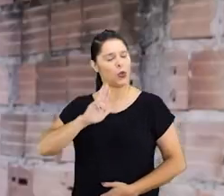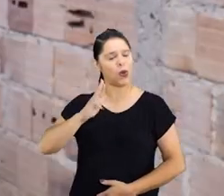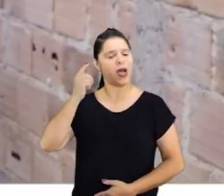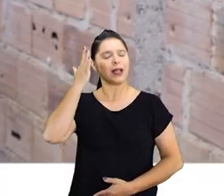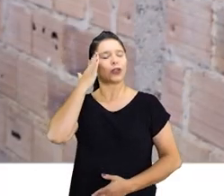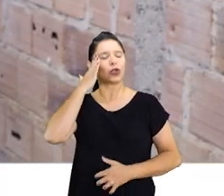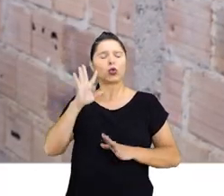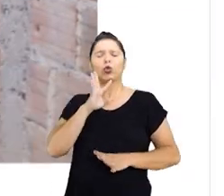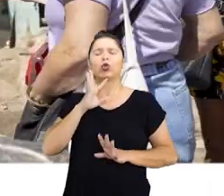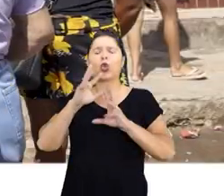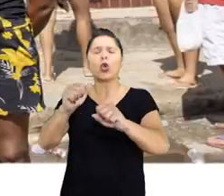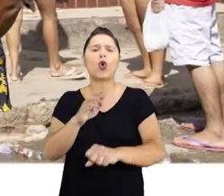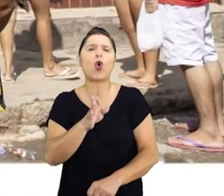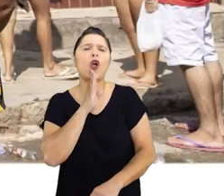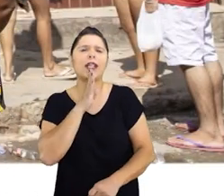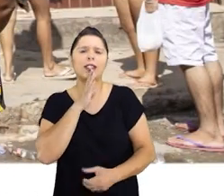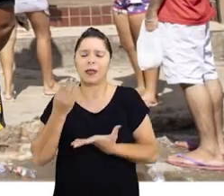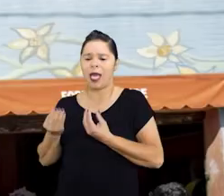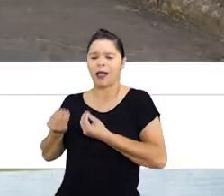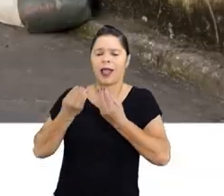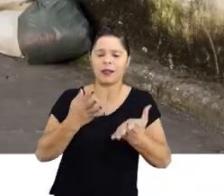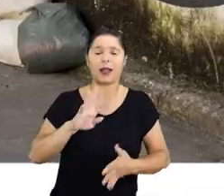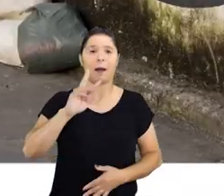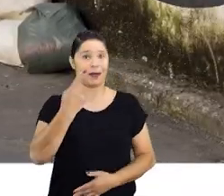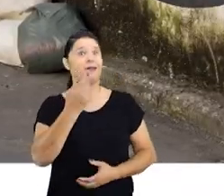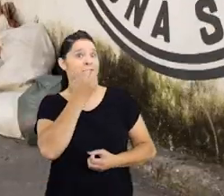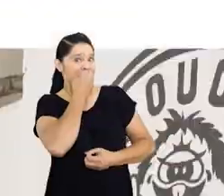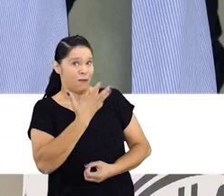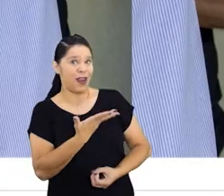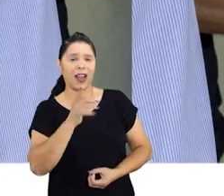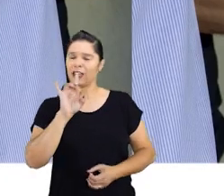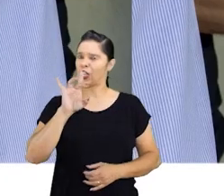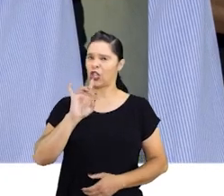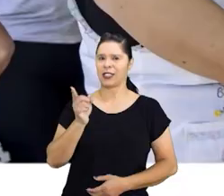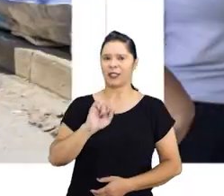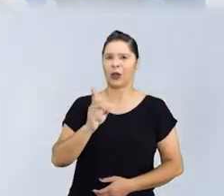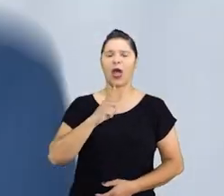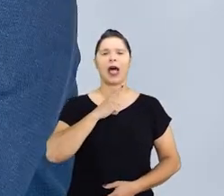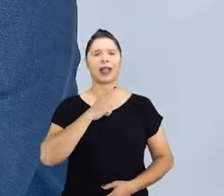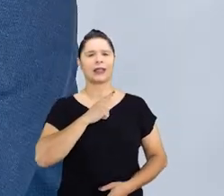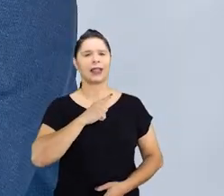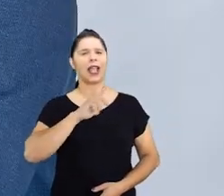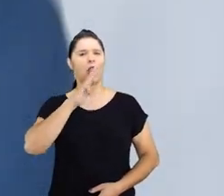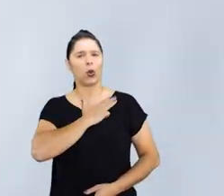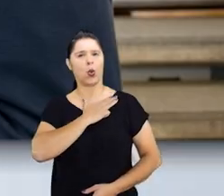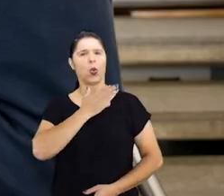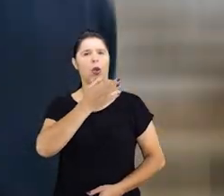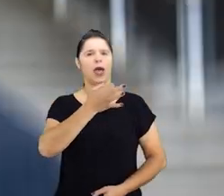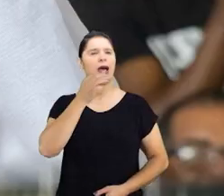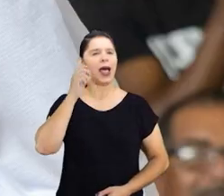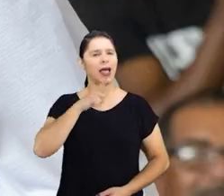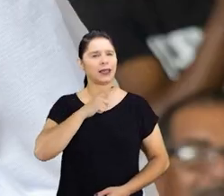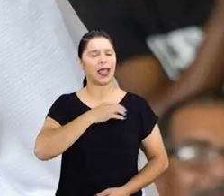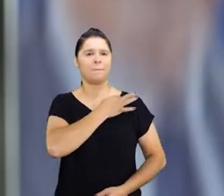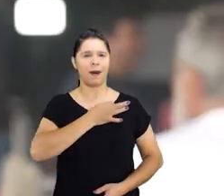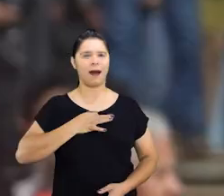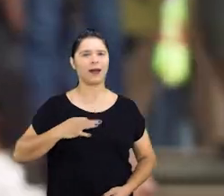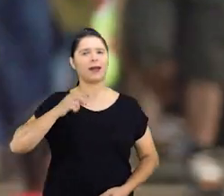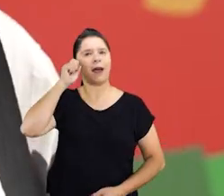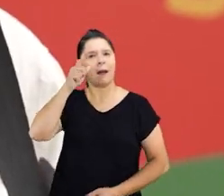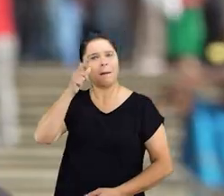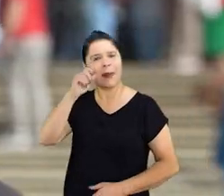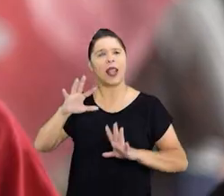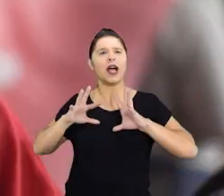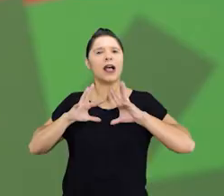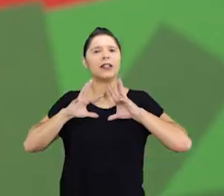bagagem toda pra colocar a serviço de BH. Pensa num trem desse? E ele não tá sozinho não, viu? Tem Lula, tem Marina, tem Bela, tem o